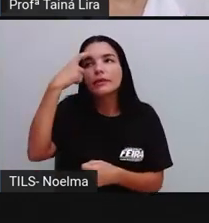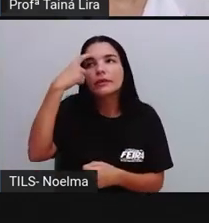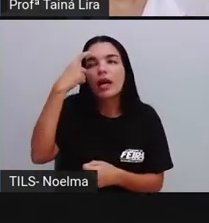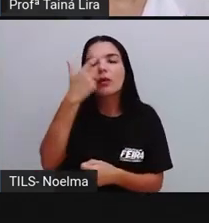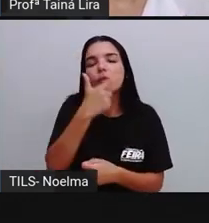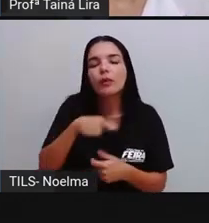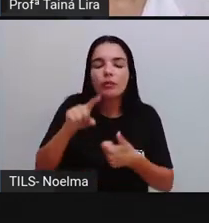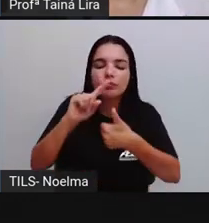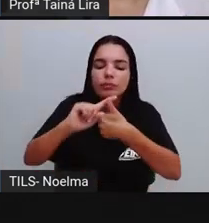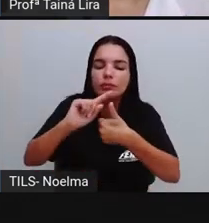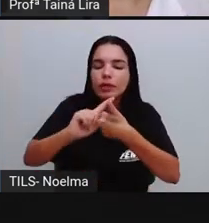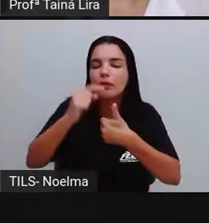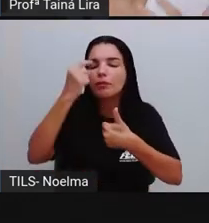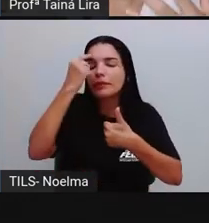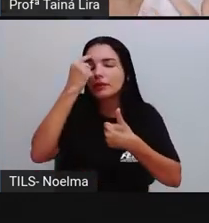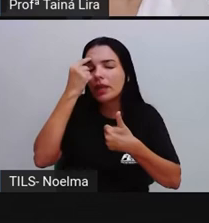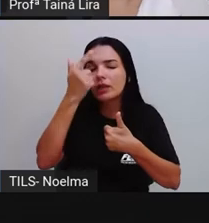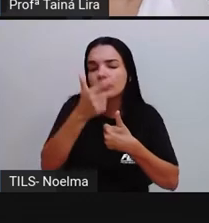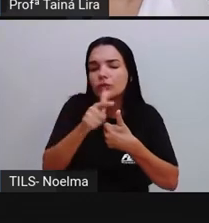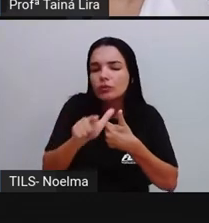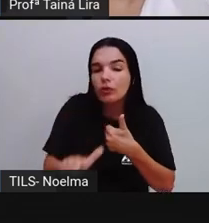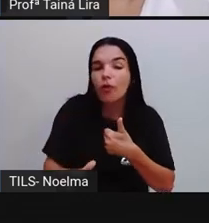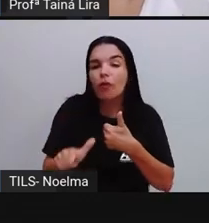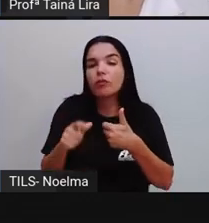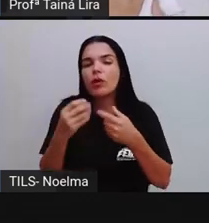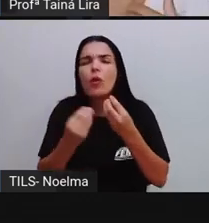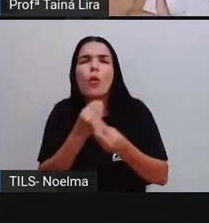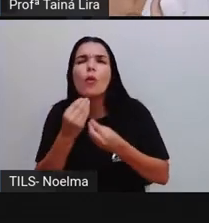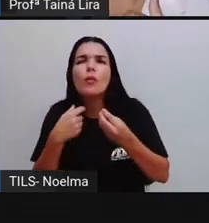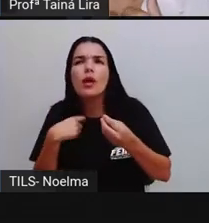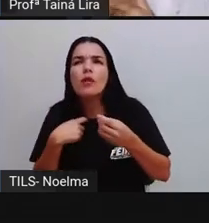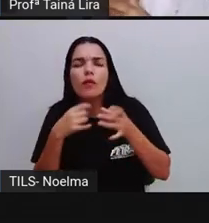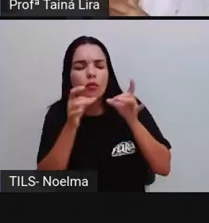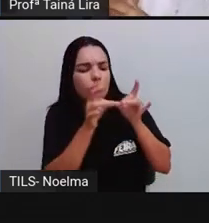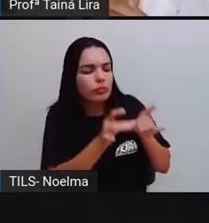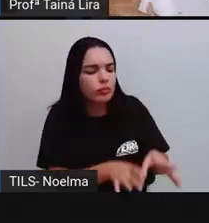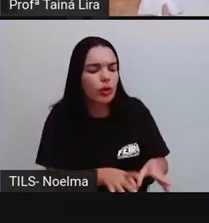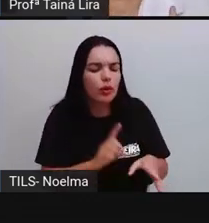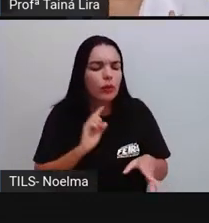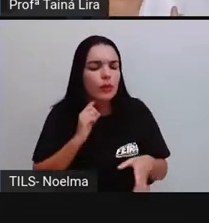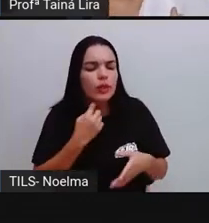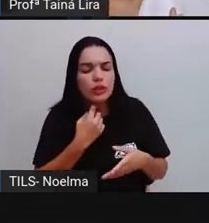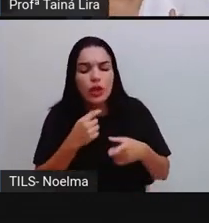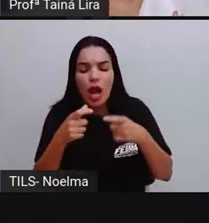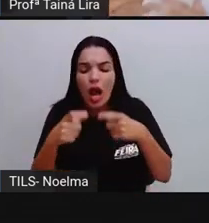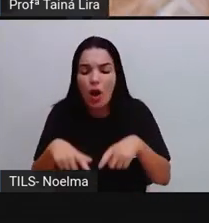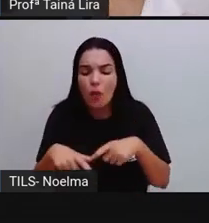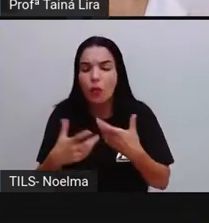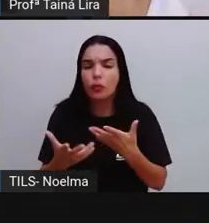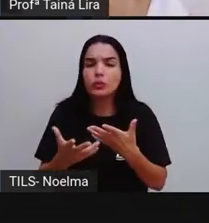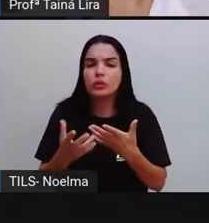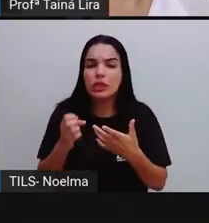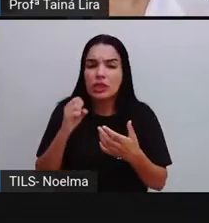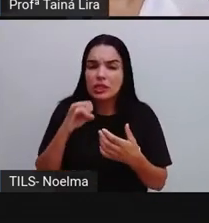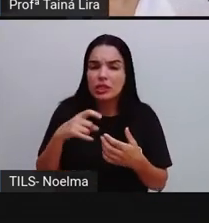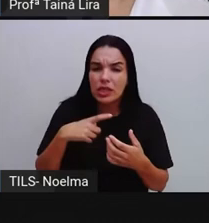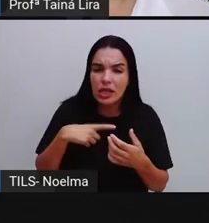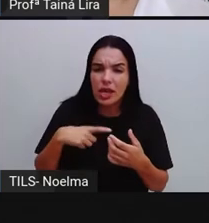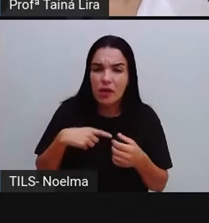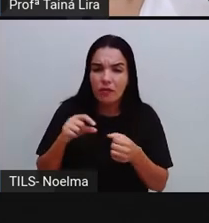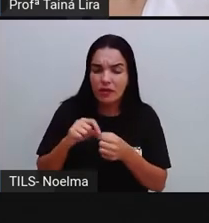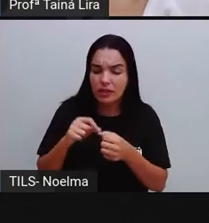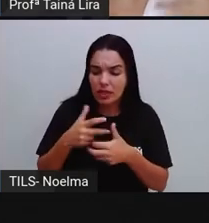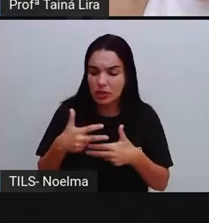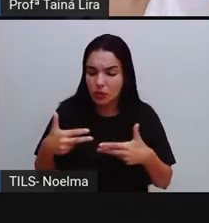como é que eu estou fazendo descarte? Será que as minhas ações, elas estão ajudando a preservar o meio